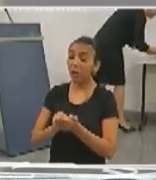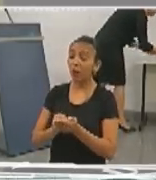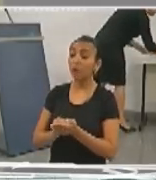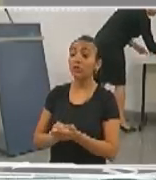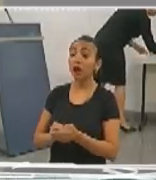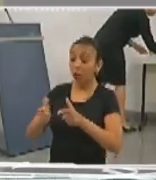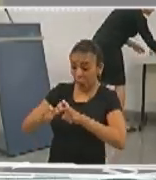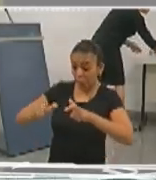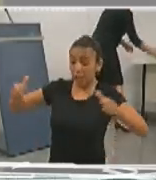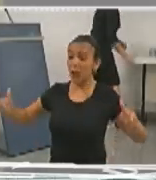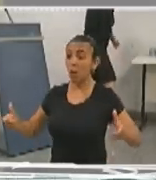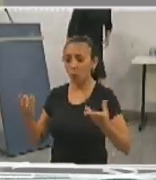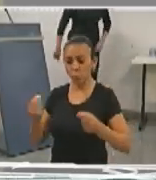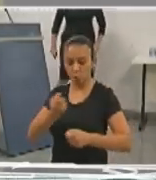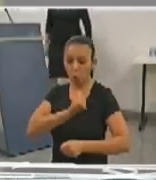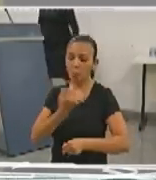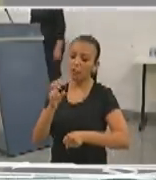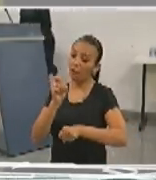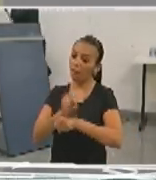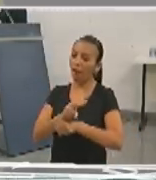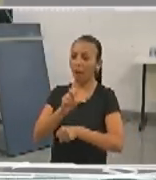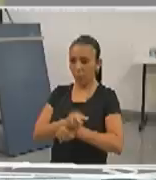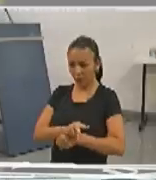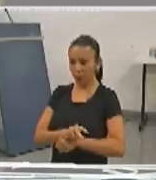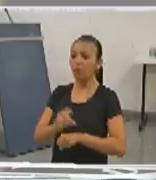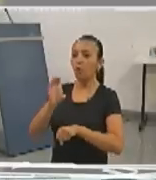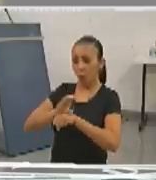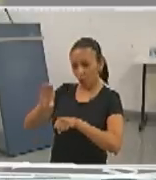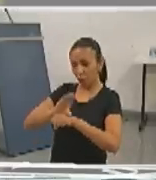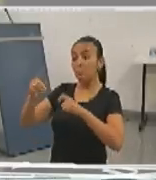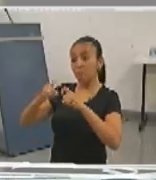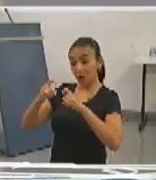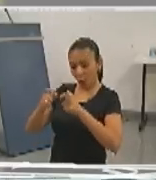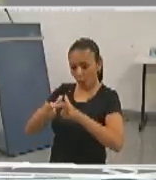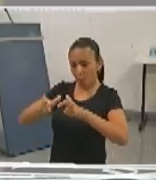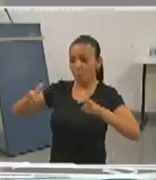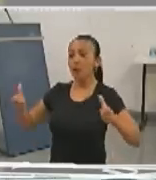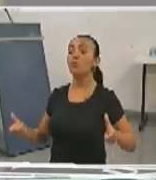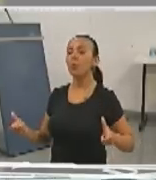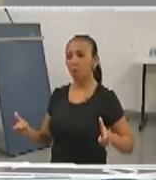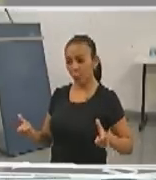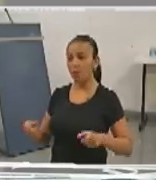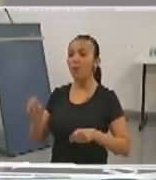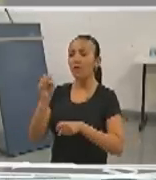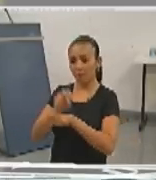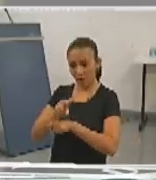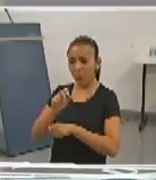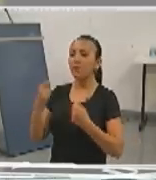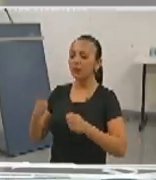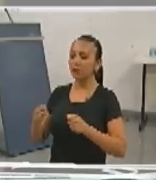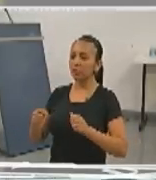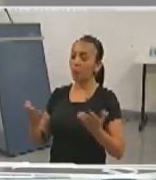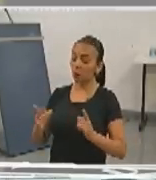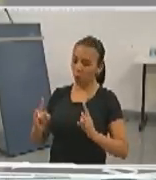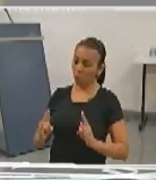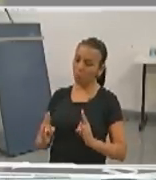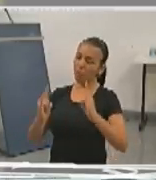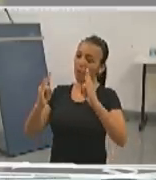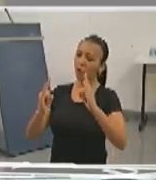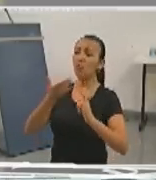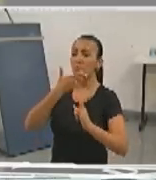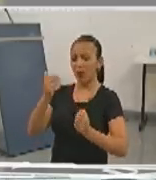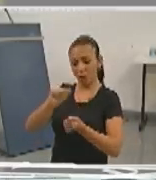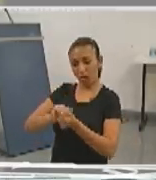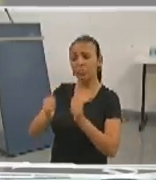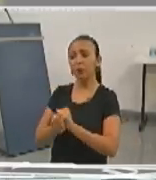crescimento do número de vagas para a medicina, aumentamos significativamente o número de vagas, nós precisamos de uma estrutura mais adequada para